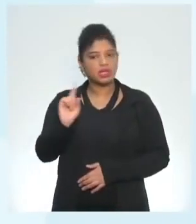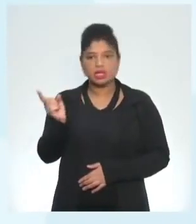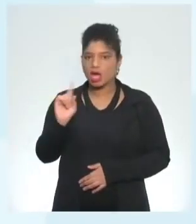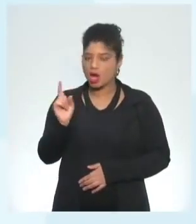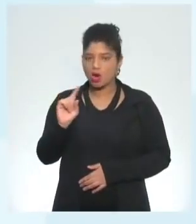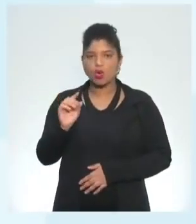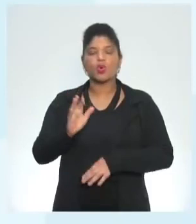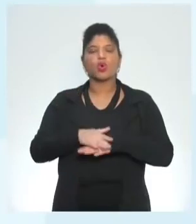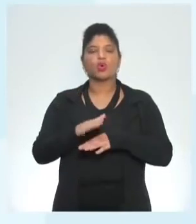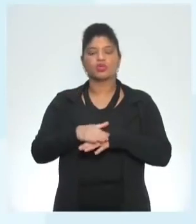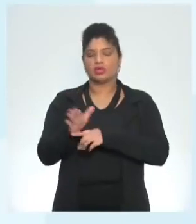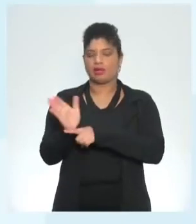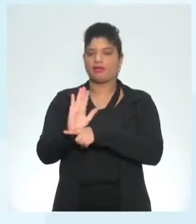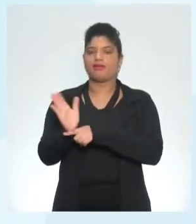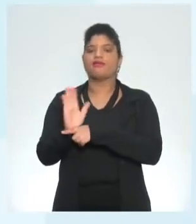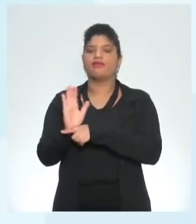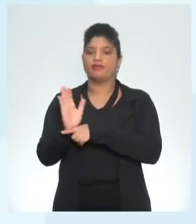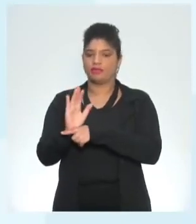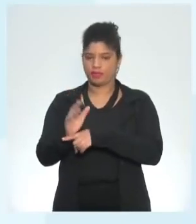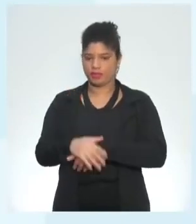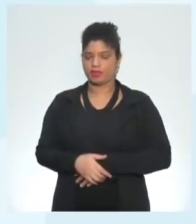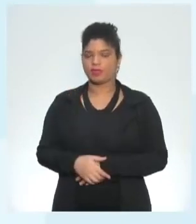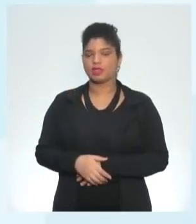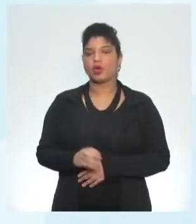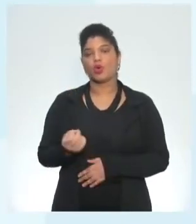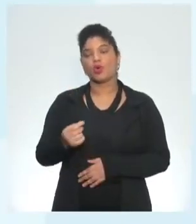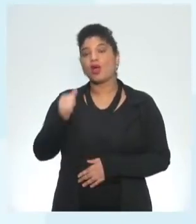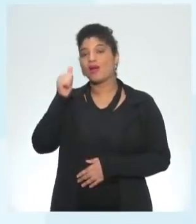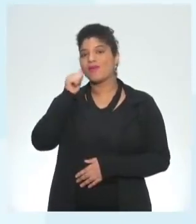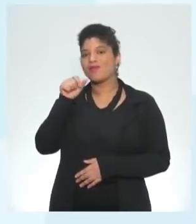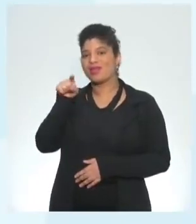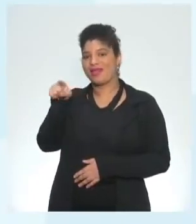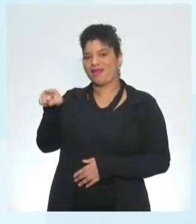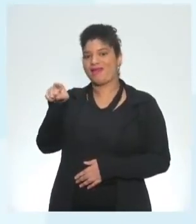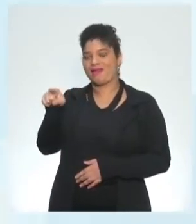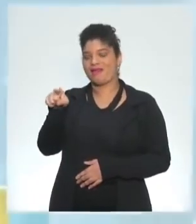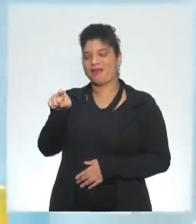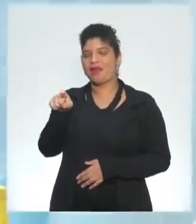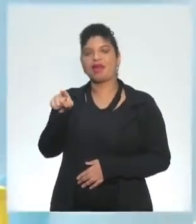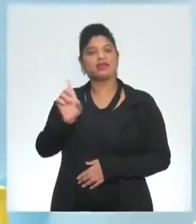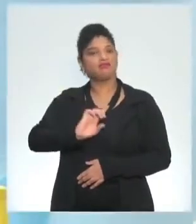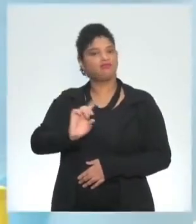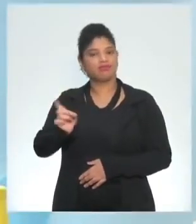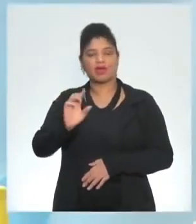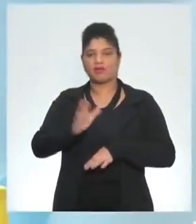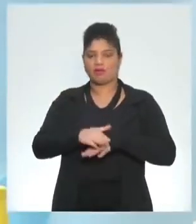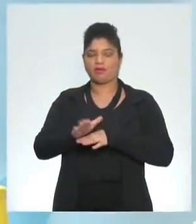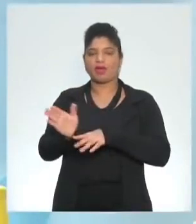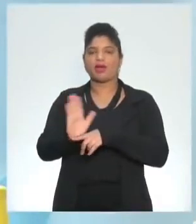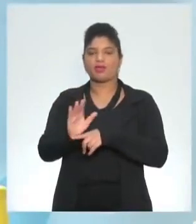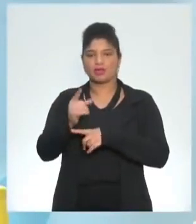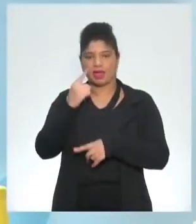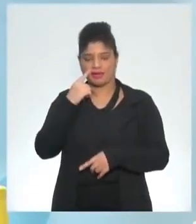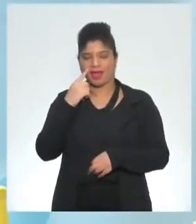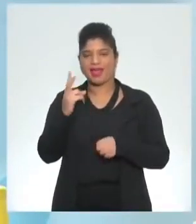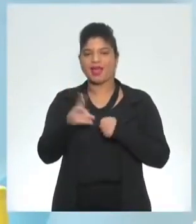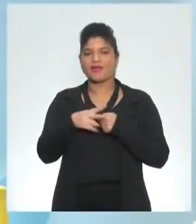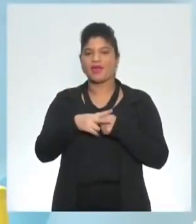movies eu não dirijo filmes she doesn't direct movies ok usei o doesn't o verbo vai ficar